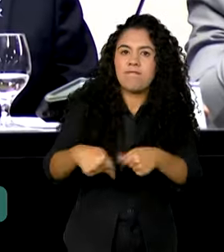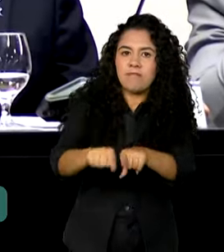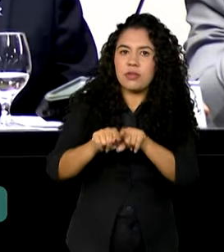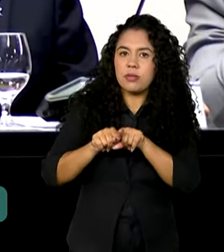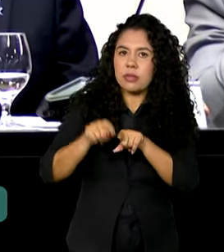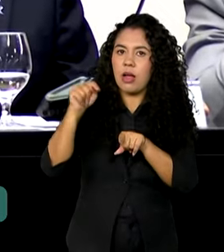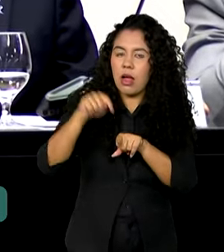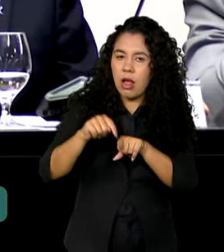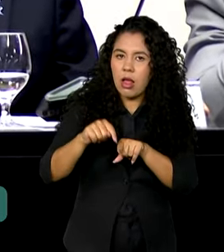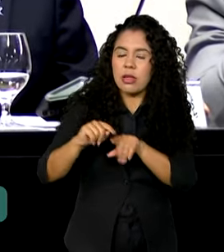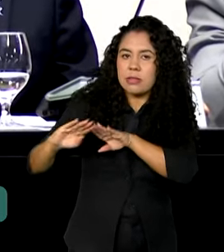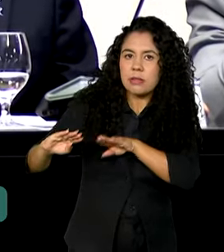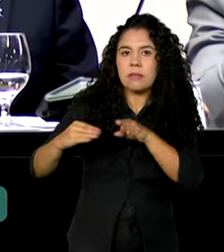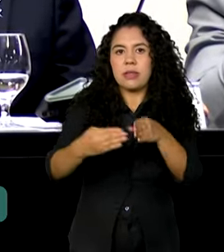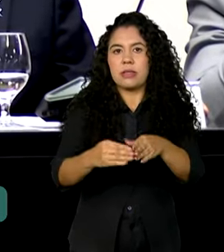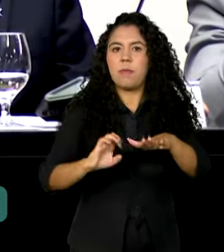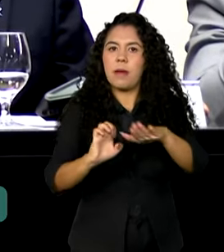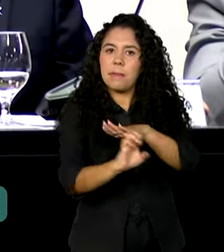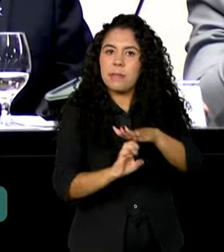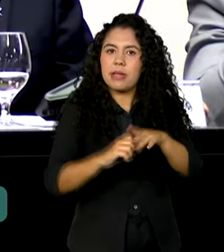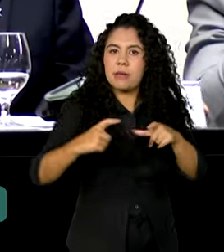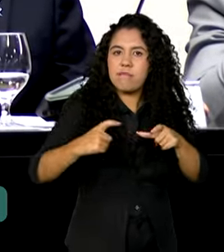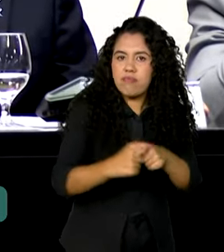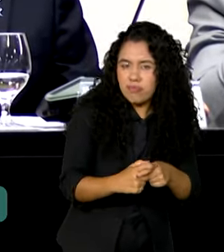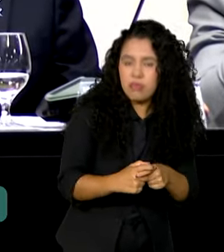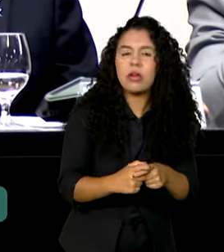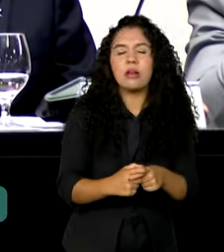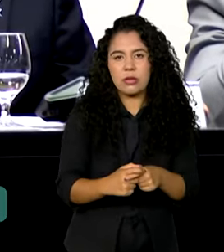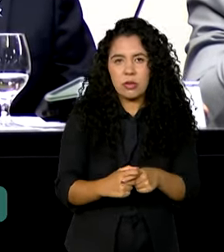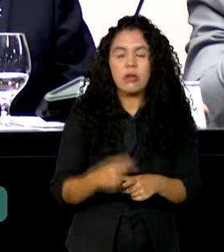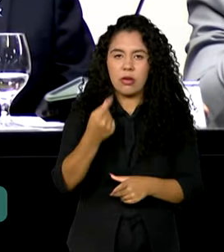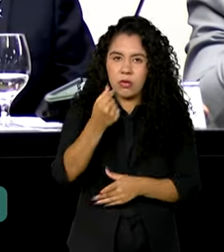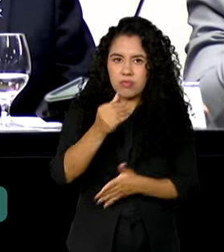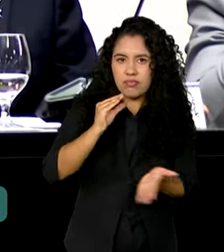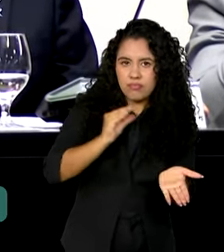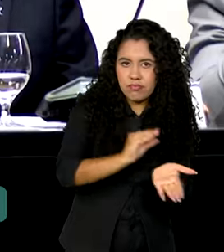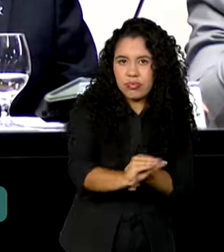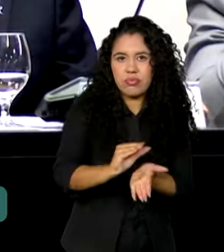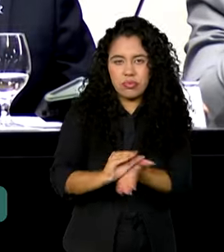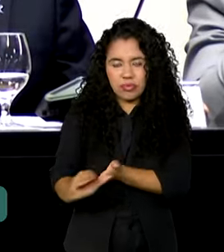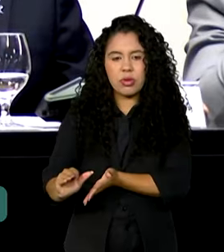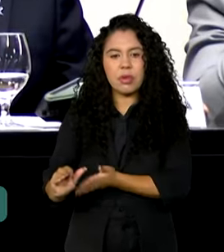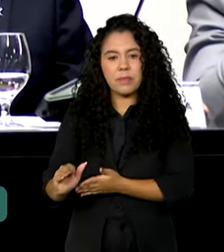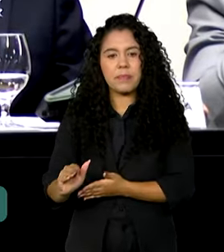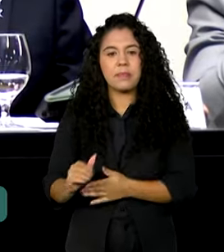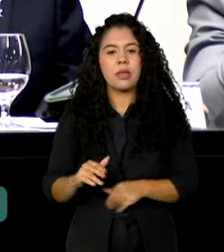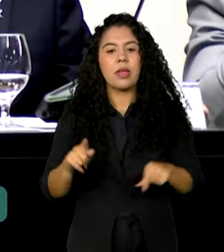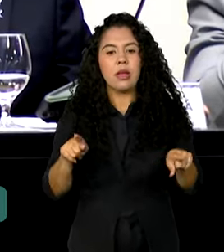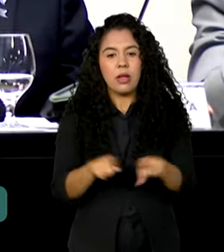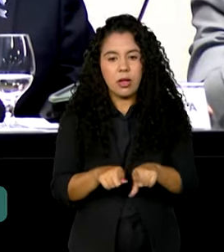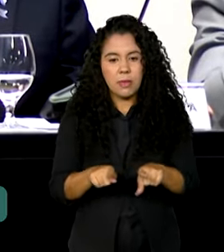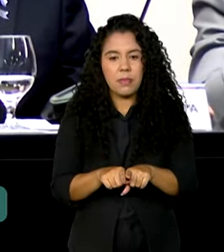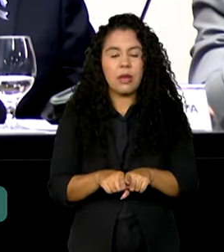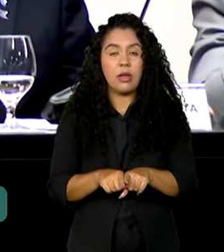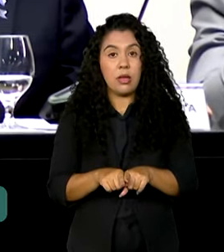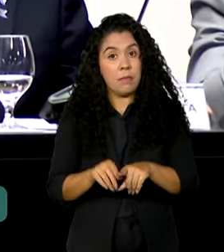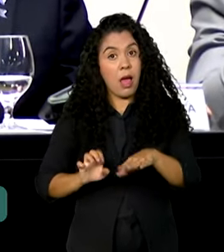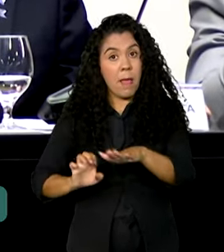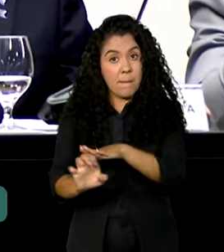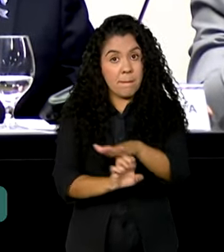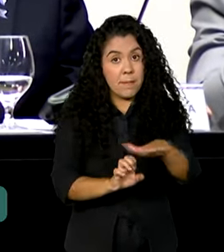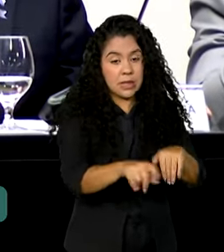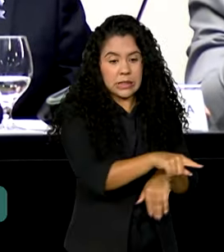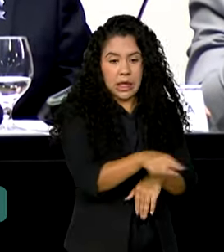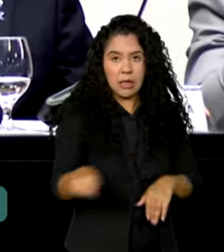especificamente para a micro e pequena empresa. É lógico que será através de repasse, através dos bancos. E para aquelas empresas que